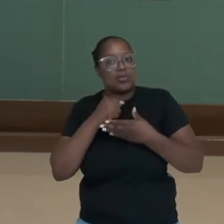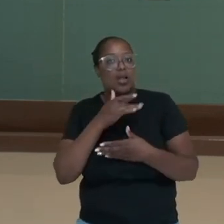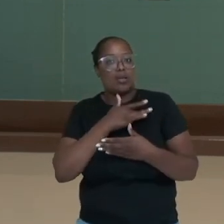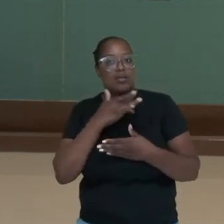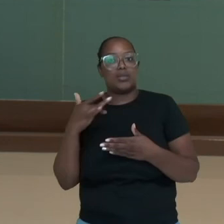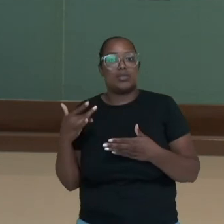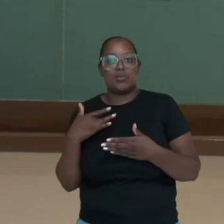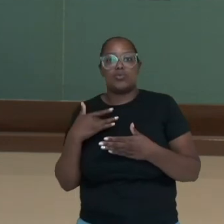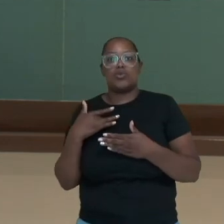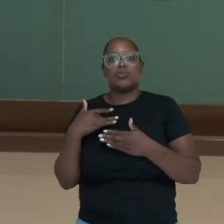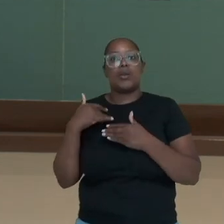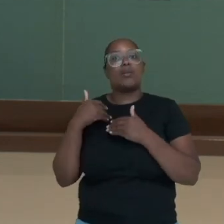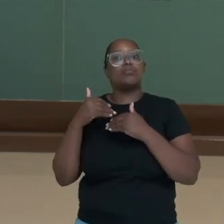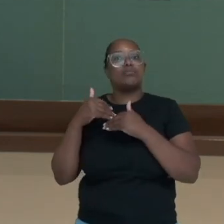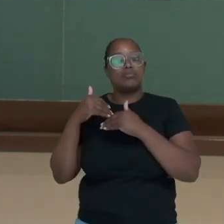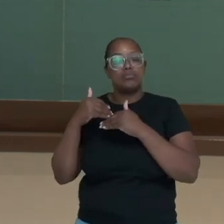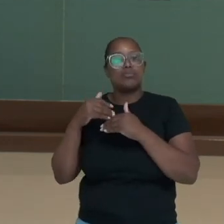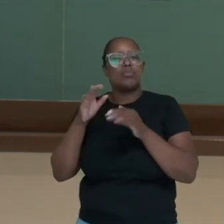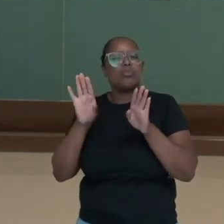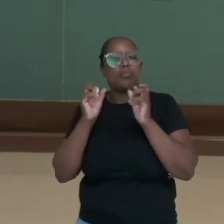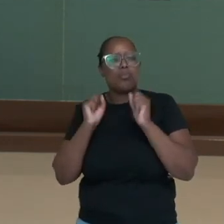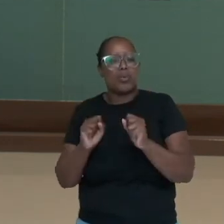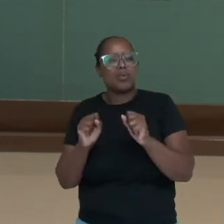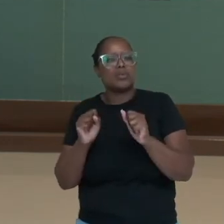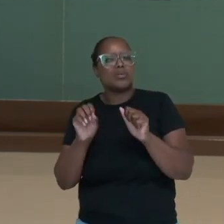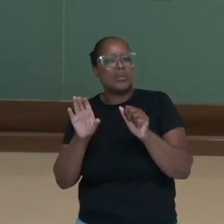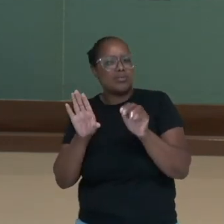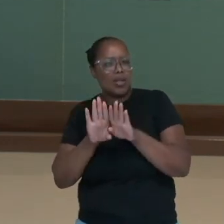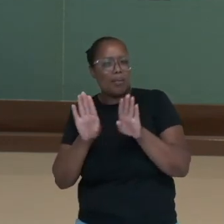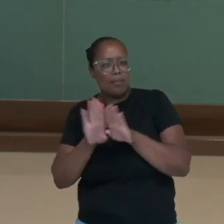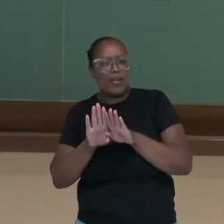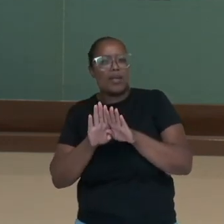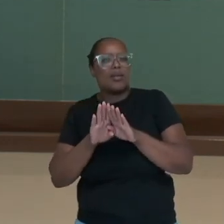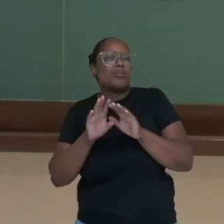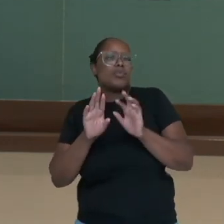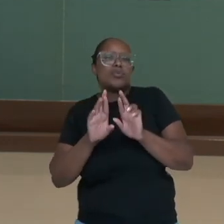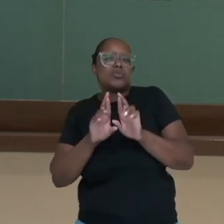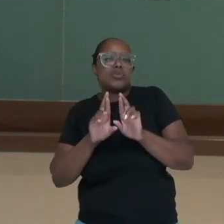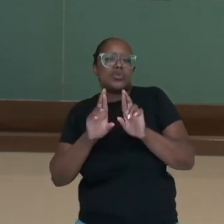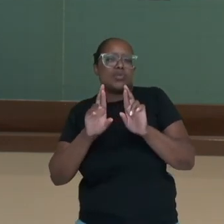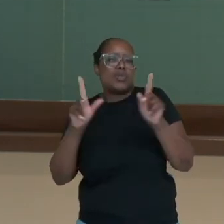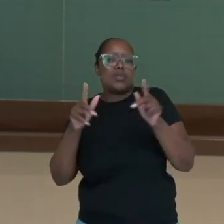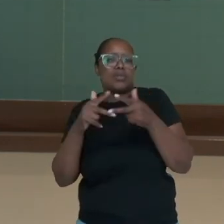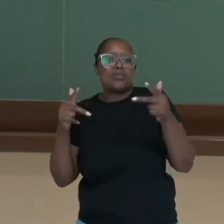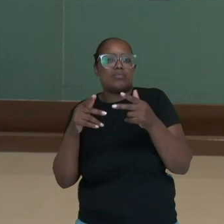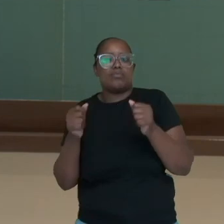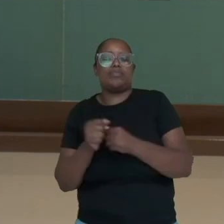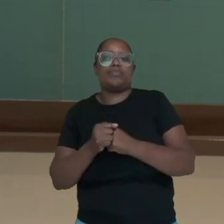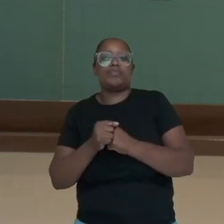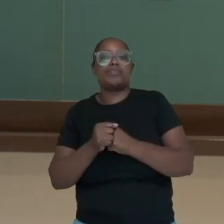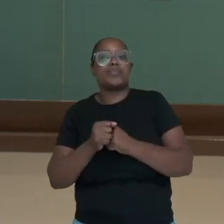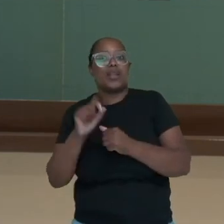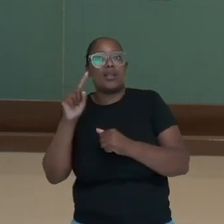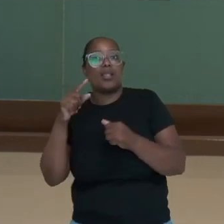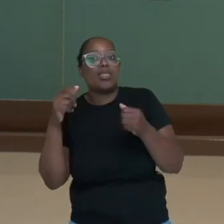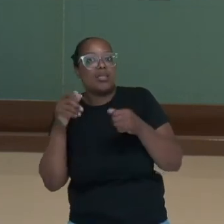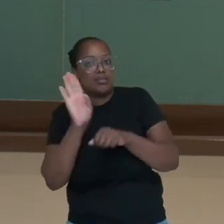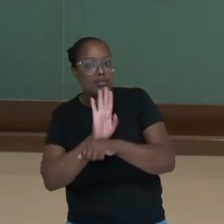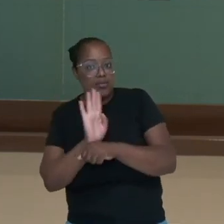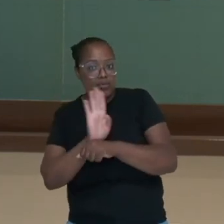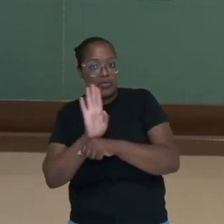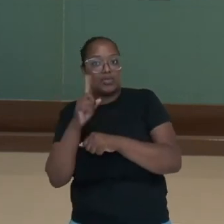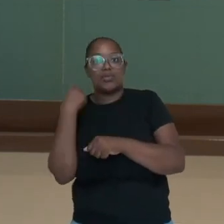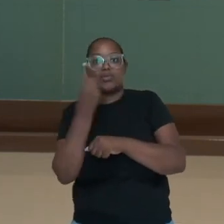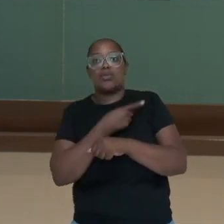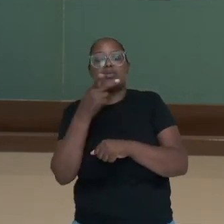praticantes e ele pode ser praticado por várias paixas etárias. E neste vídeo nós falamos